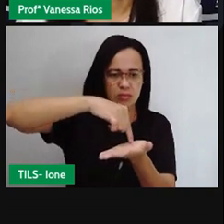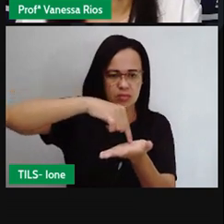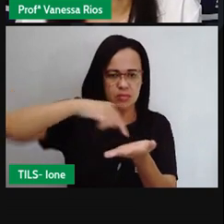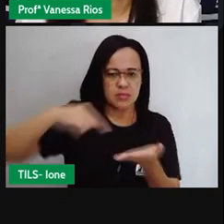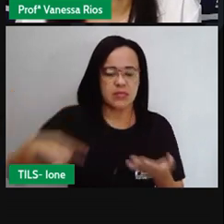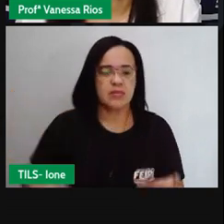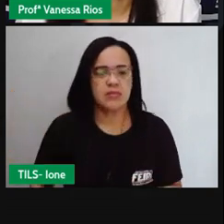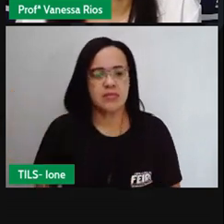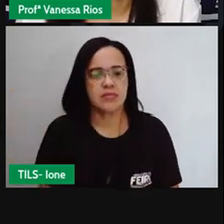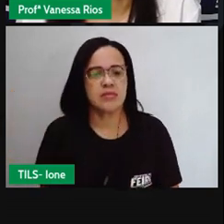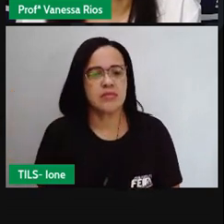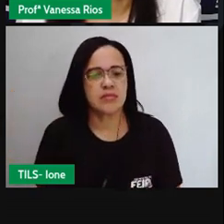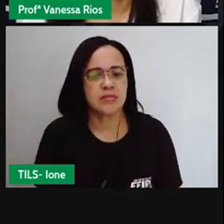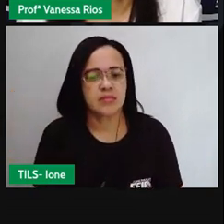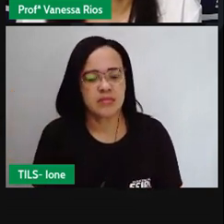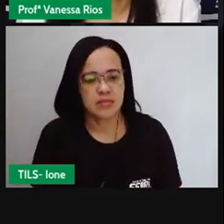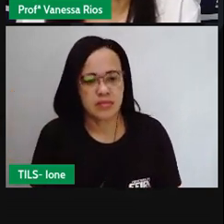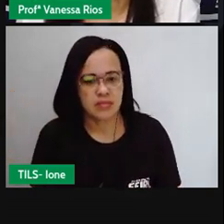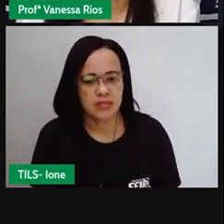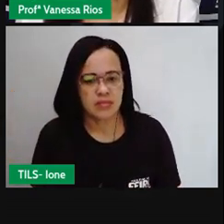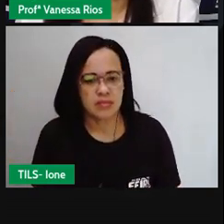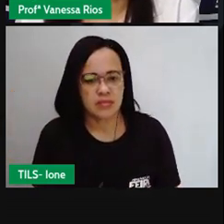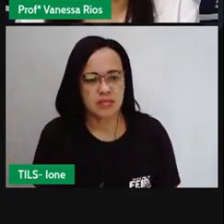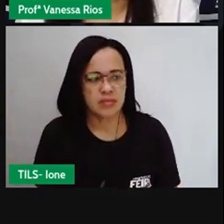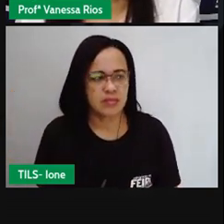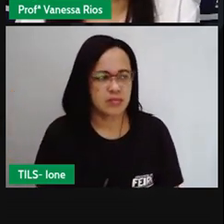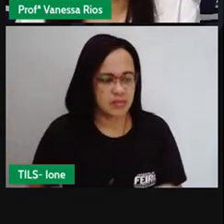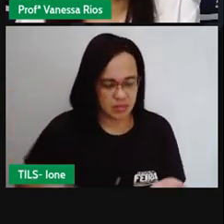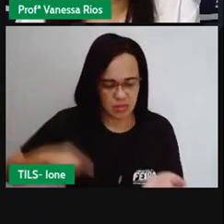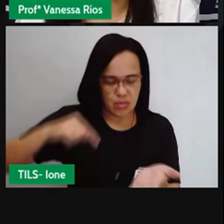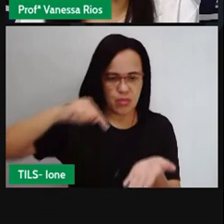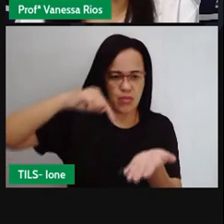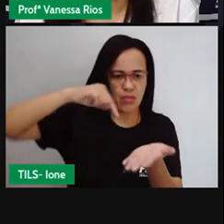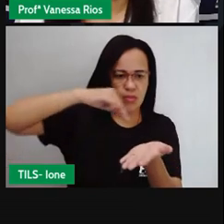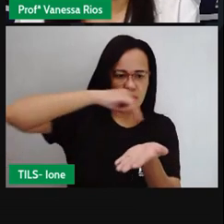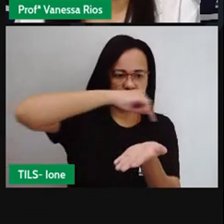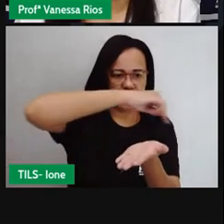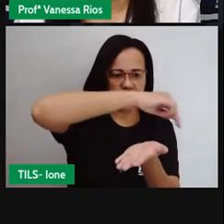então, olhem só, uma volta completa,